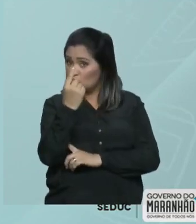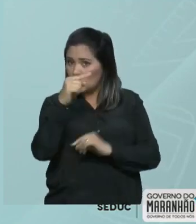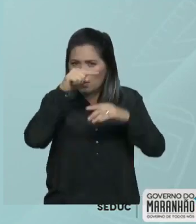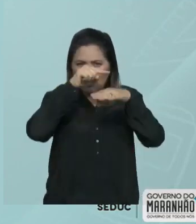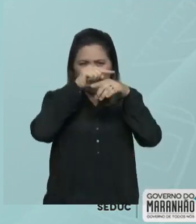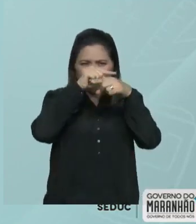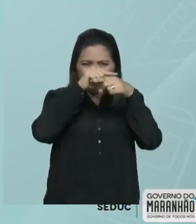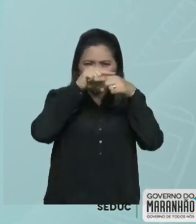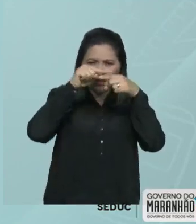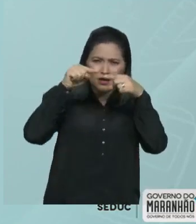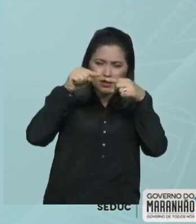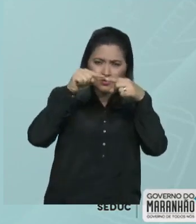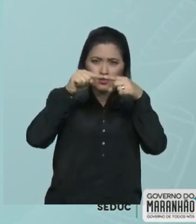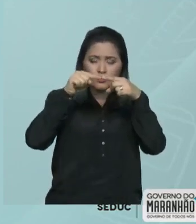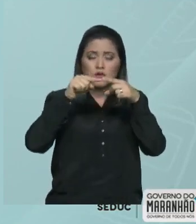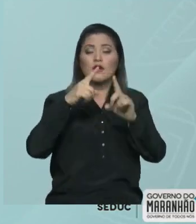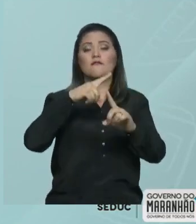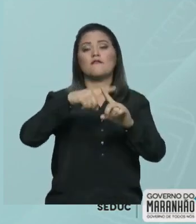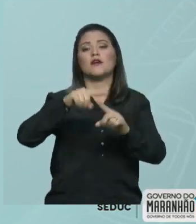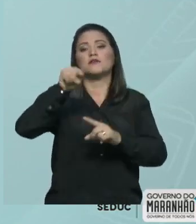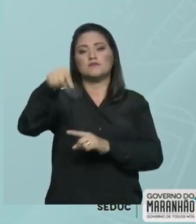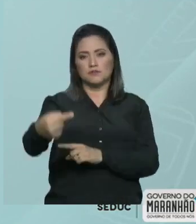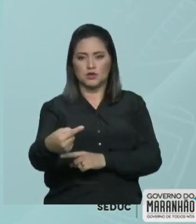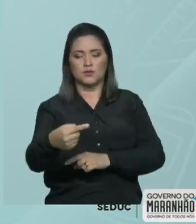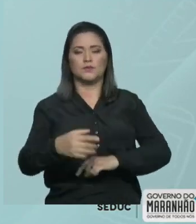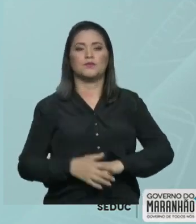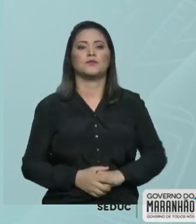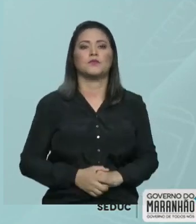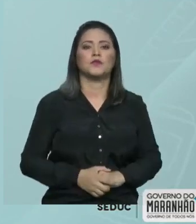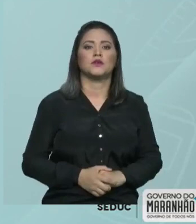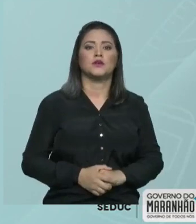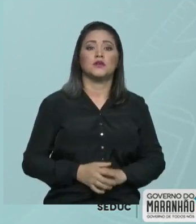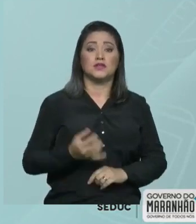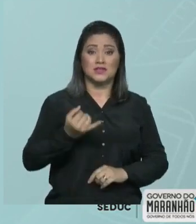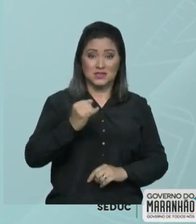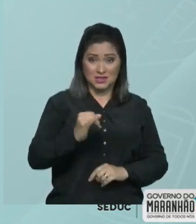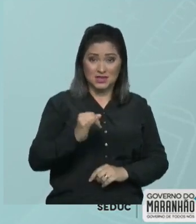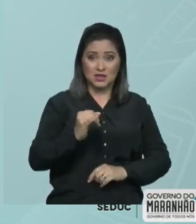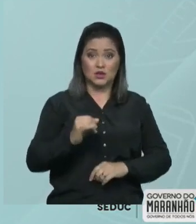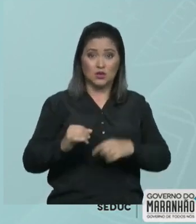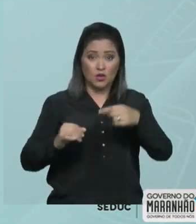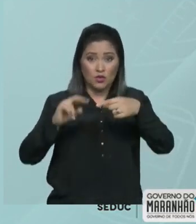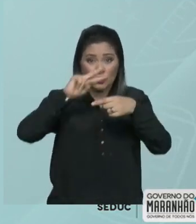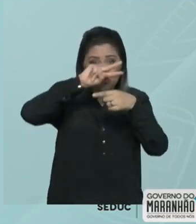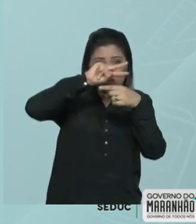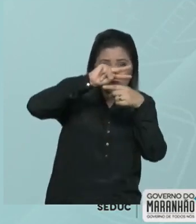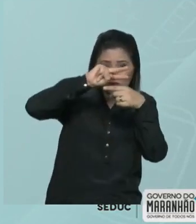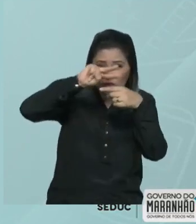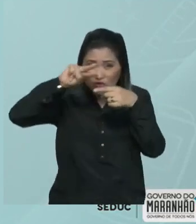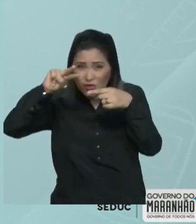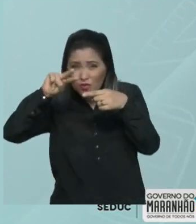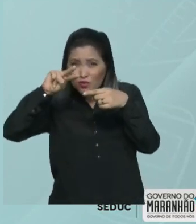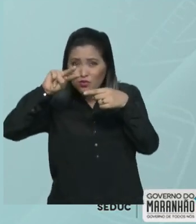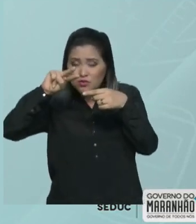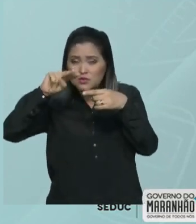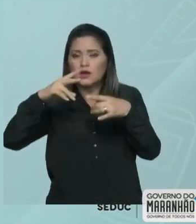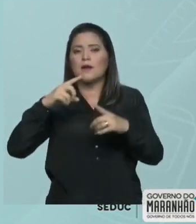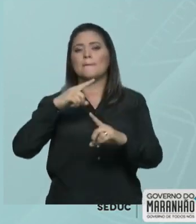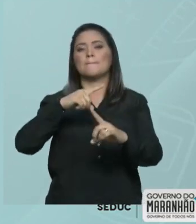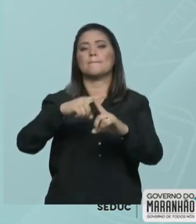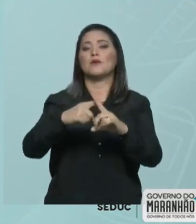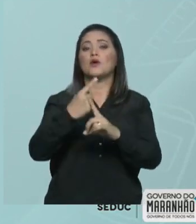Colocando-se dois traços, o símbolo deve ser multiplicado por 1.000 Ou seja, multiplicar por 1.000